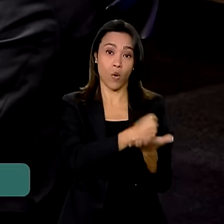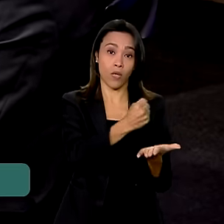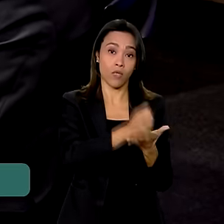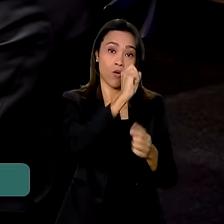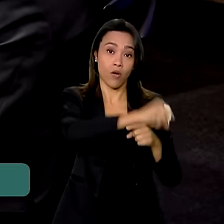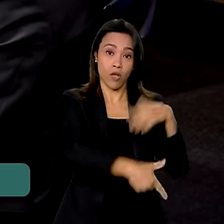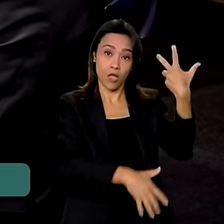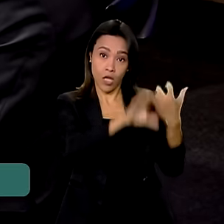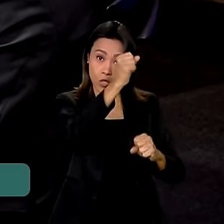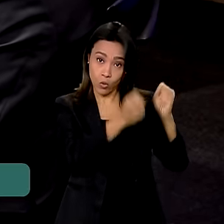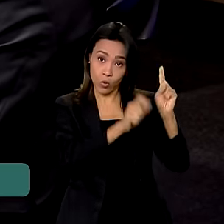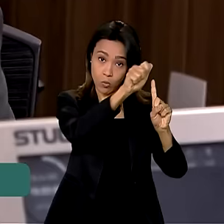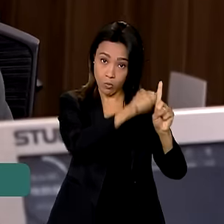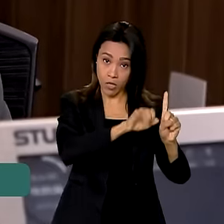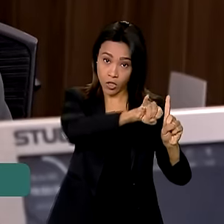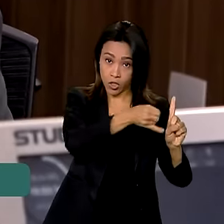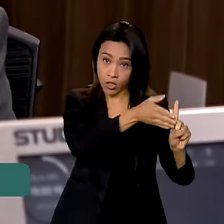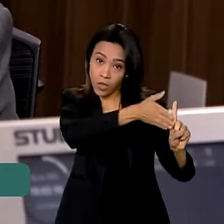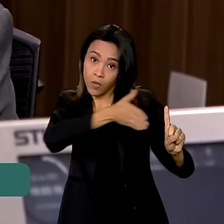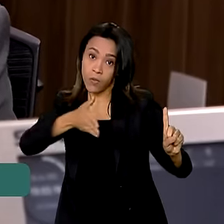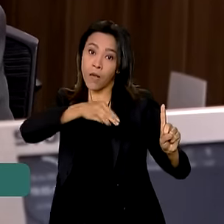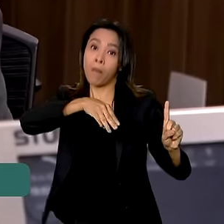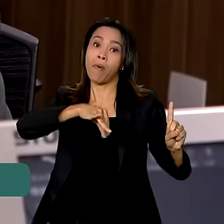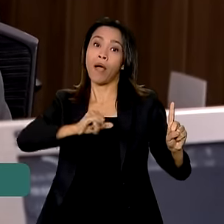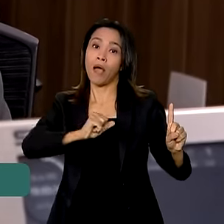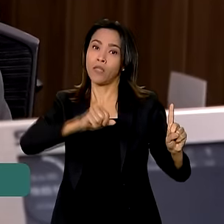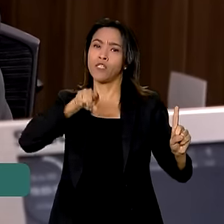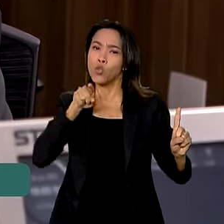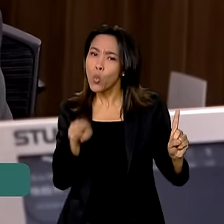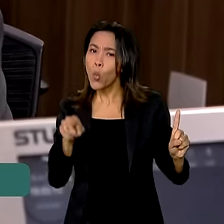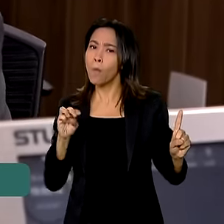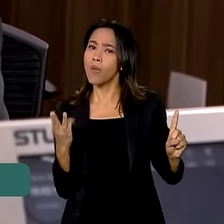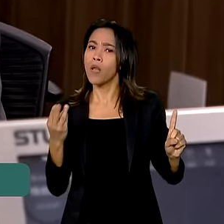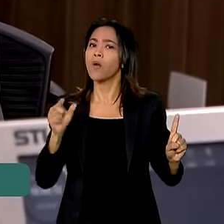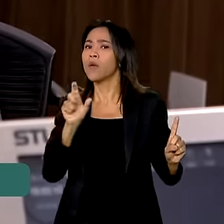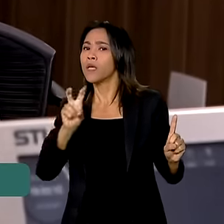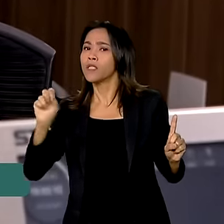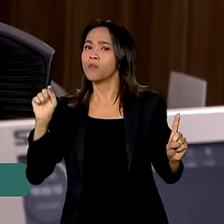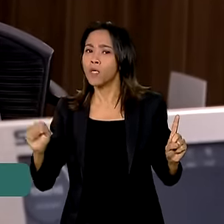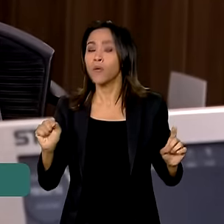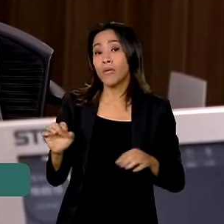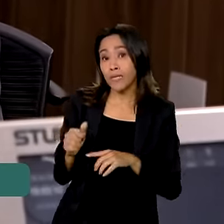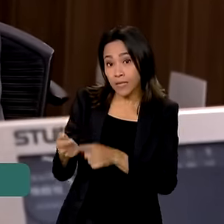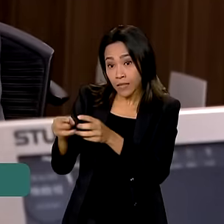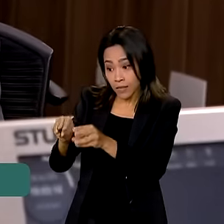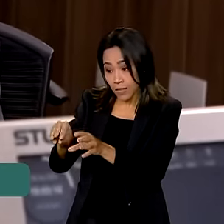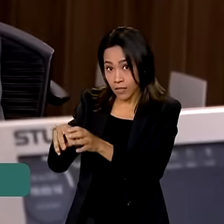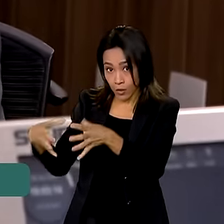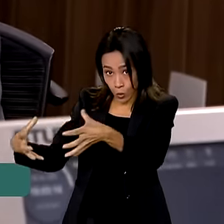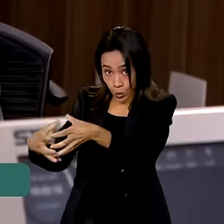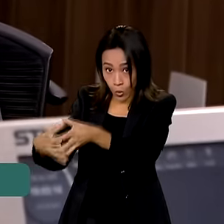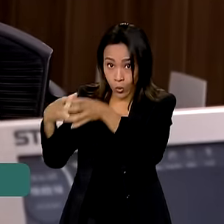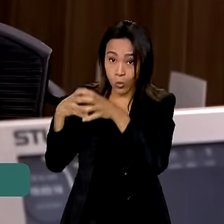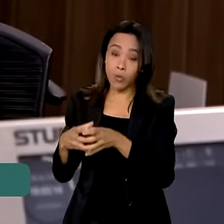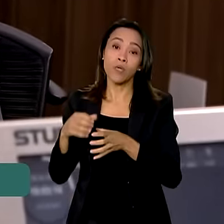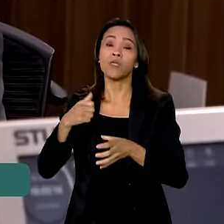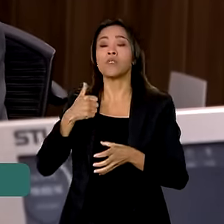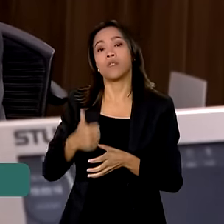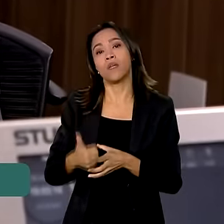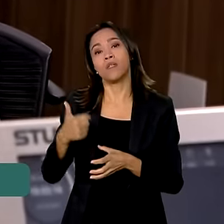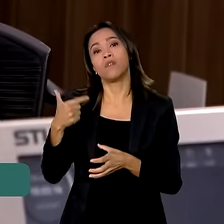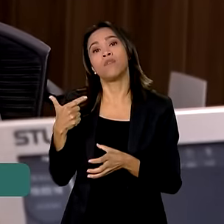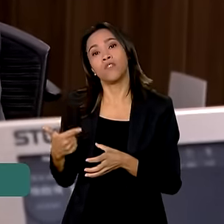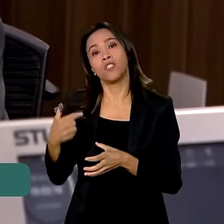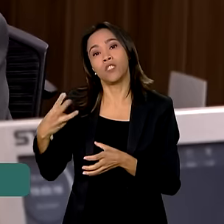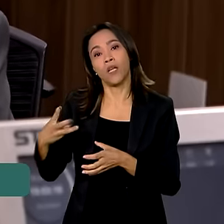janeiro a maio do ano passado, desse um milhão e meio do ano passado, 123 mil eram de janeiro a maio na